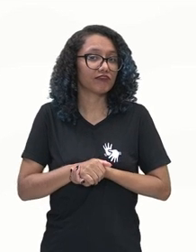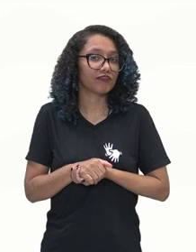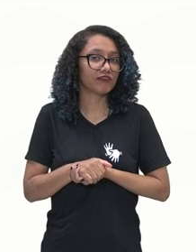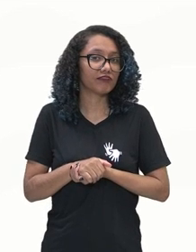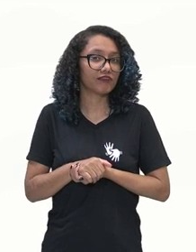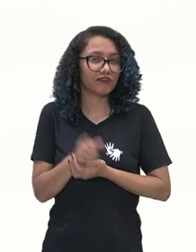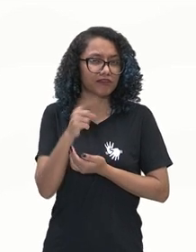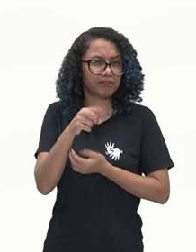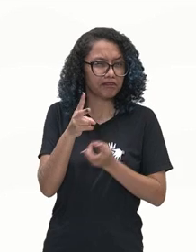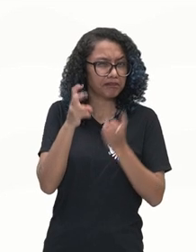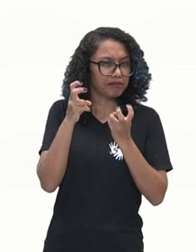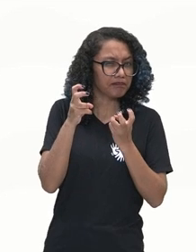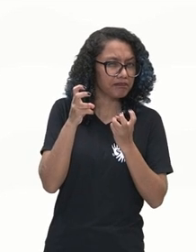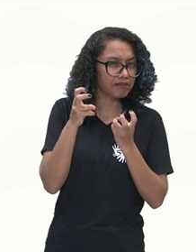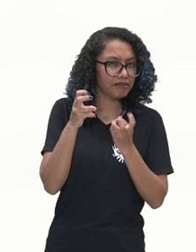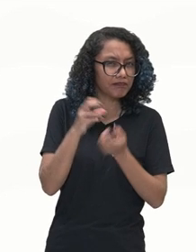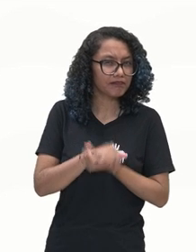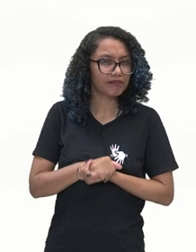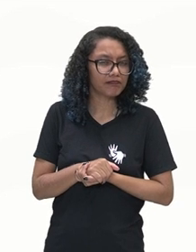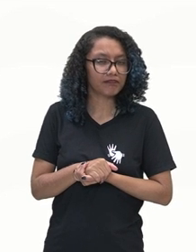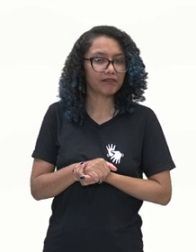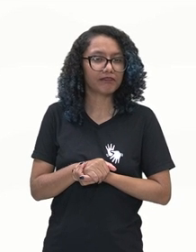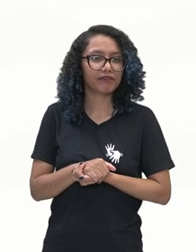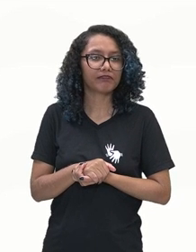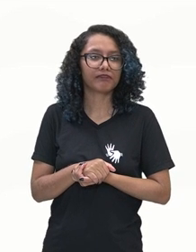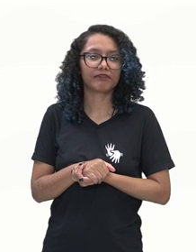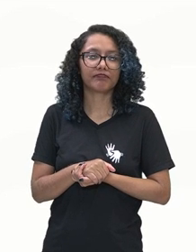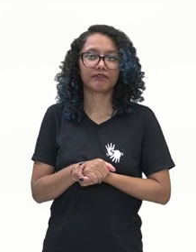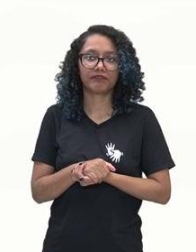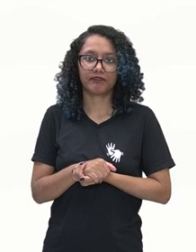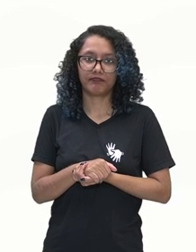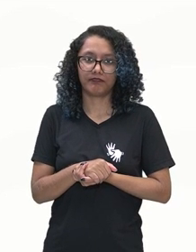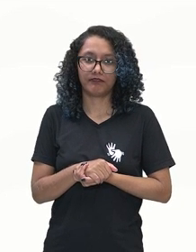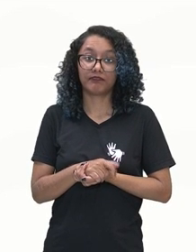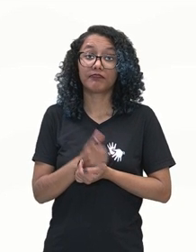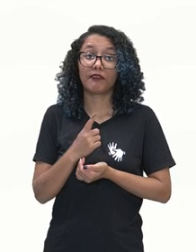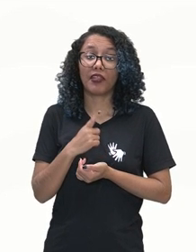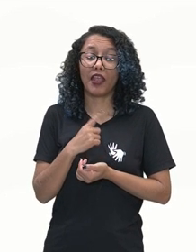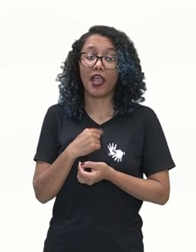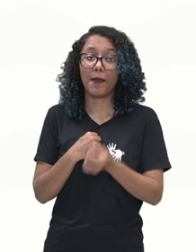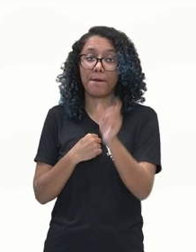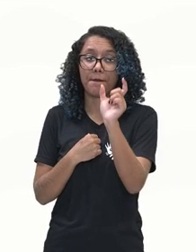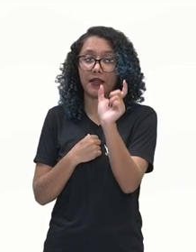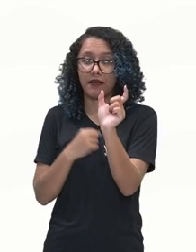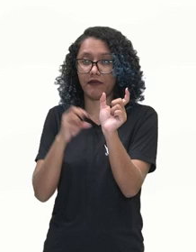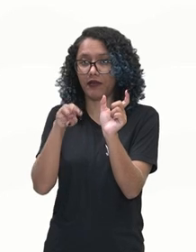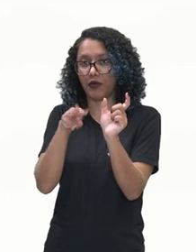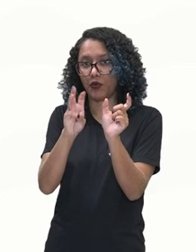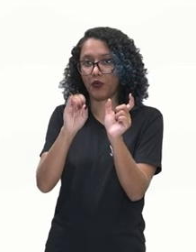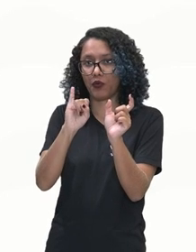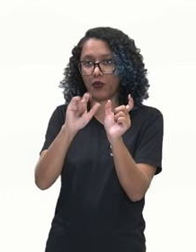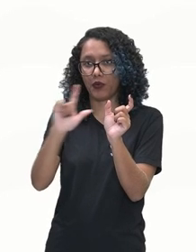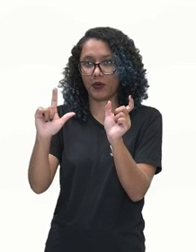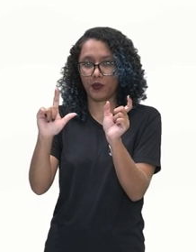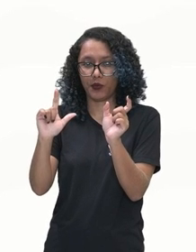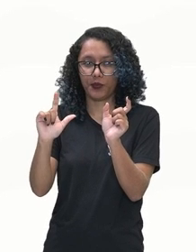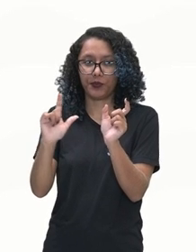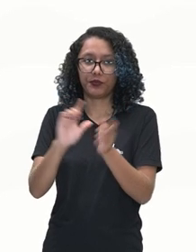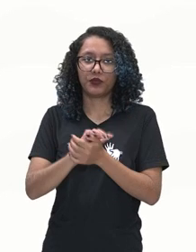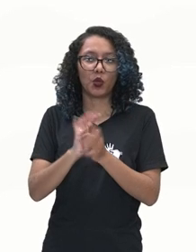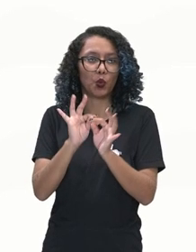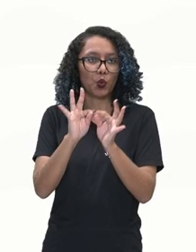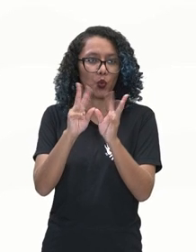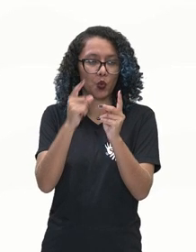Vocês conseguem observar? elas têm a palavrinha will. Olha só, todas